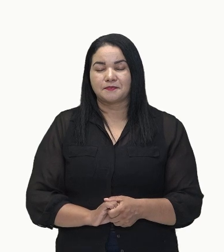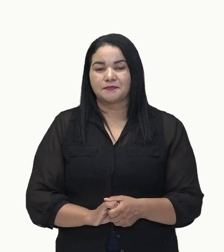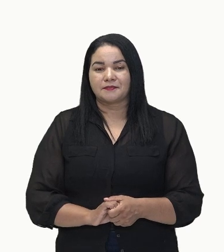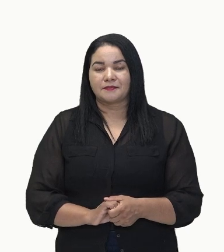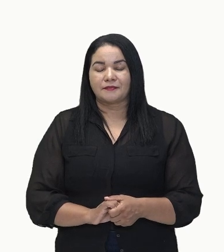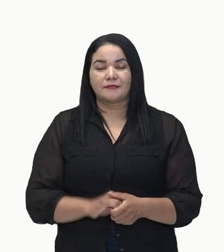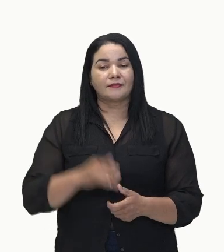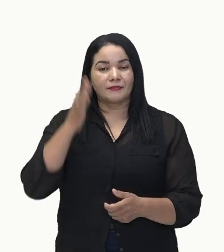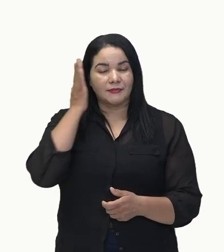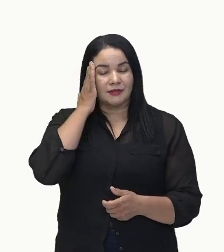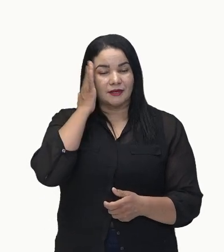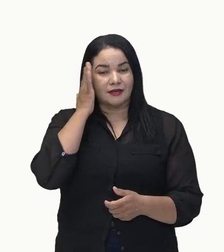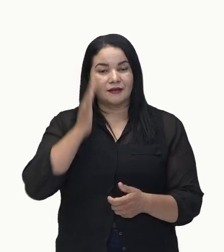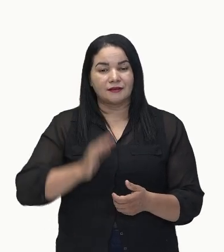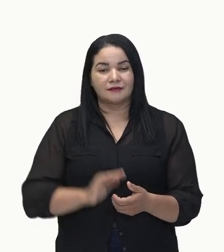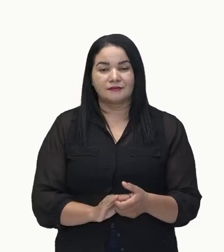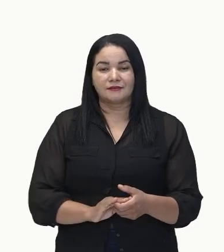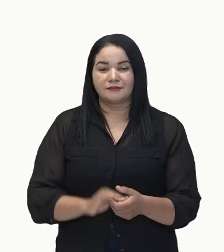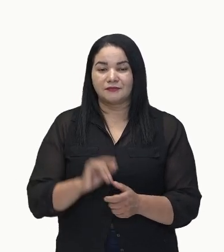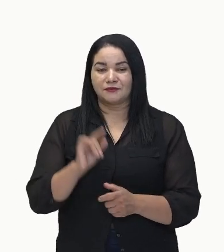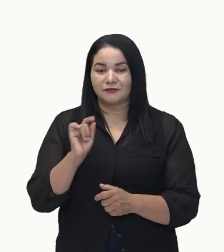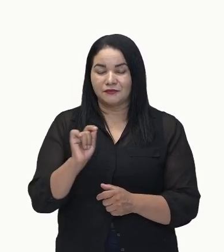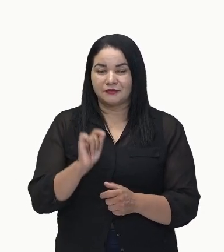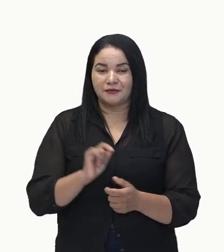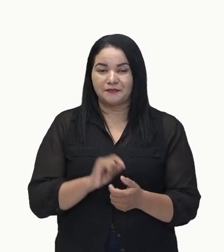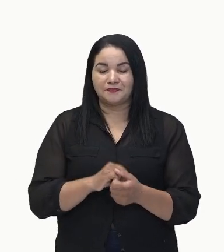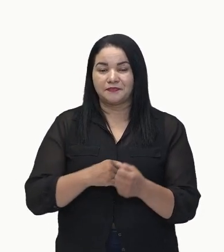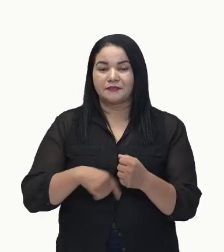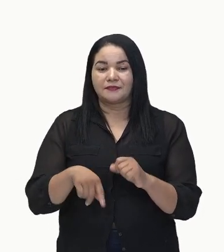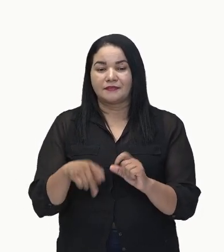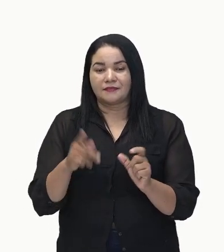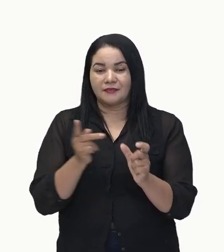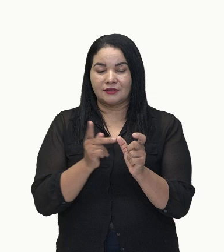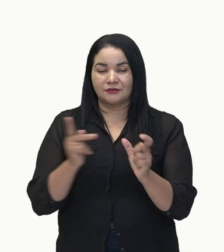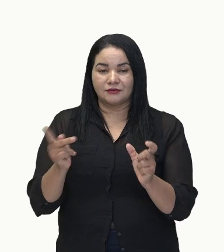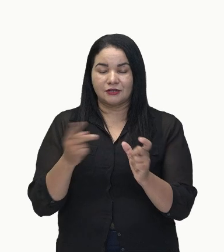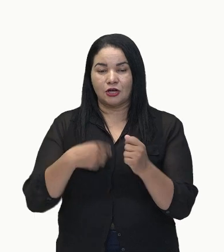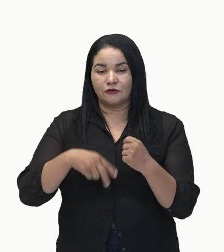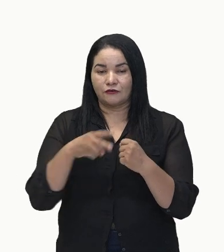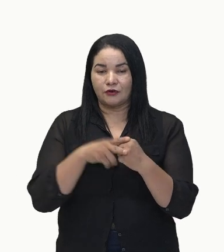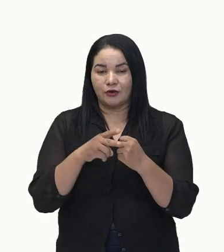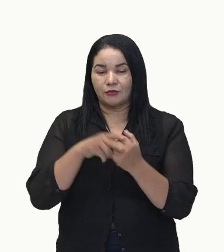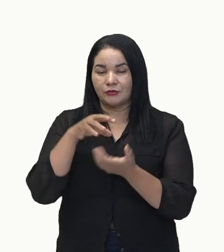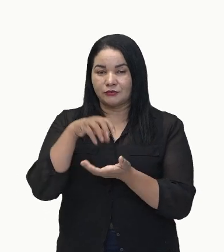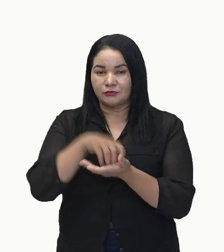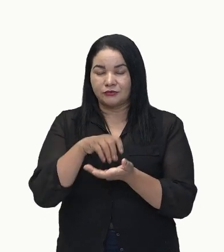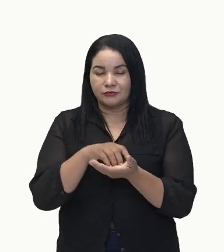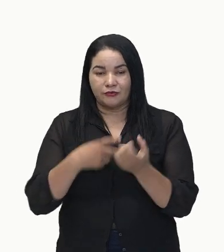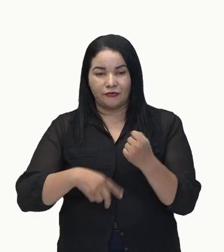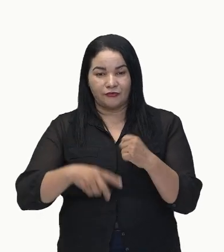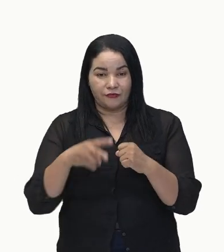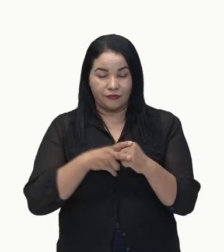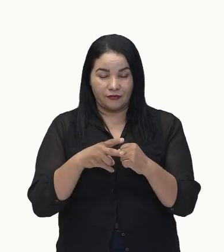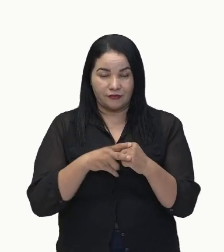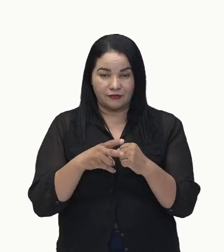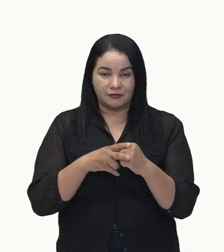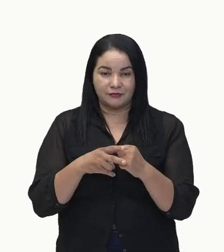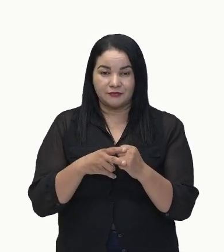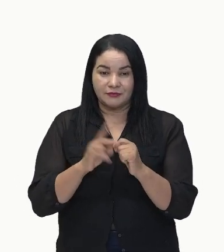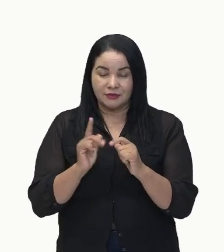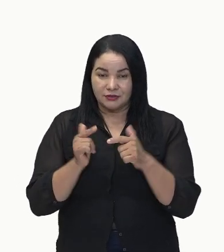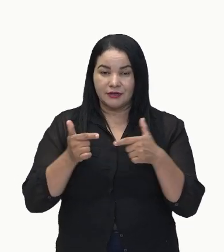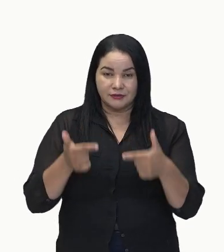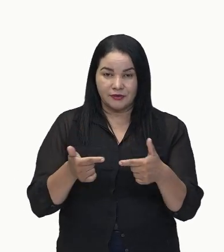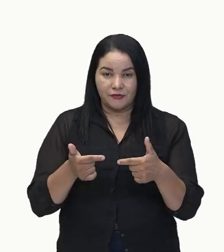predicado verbal, como o nome já diz, ele vai ter como núcleo um verbo, um verbo significativo, um verbo de